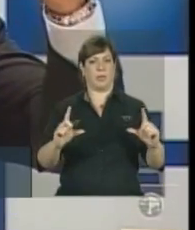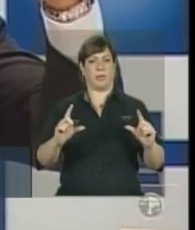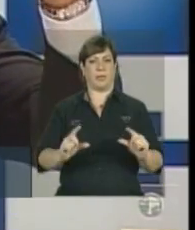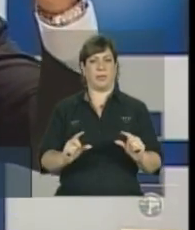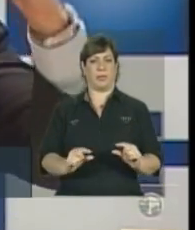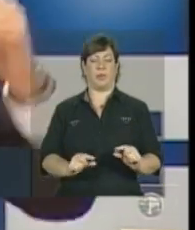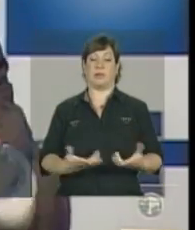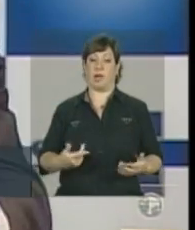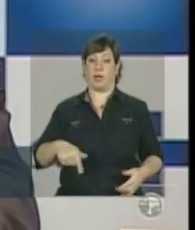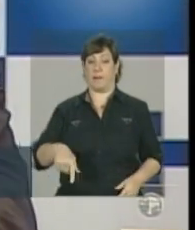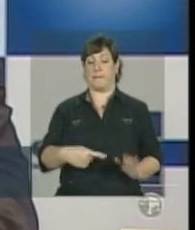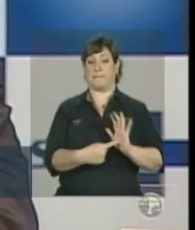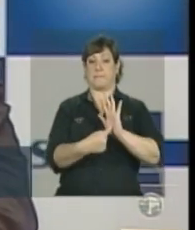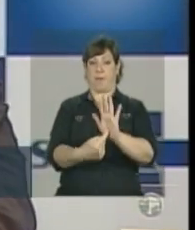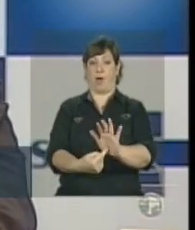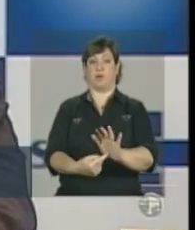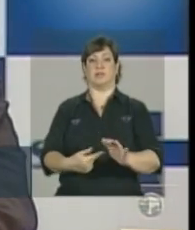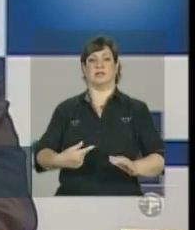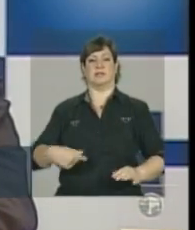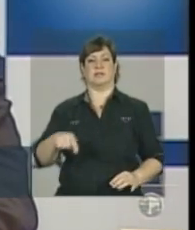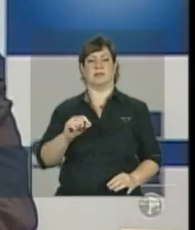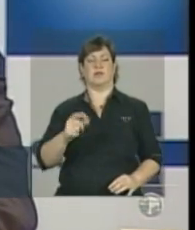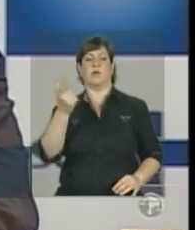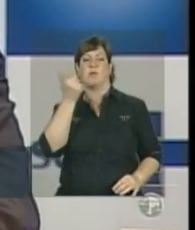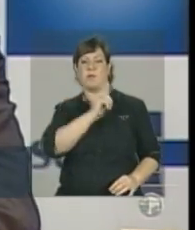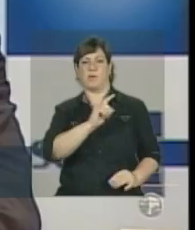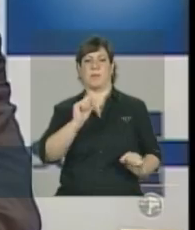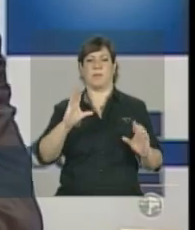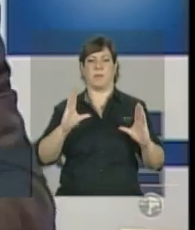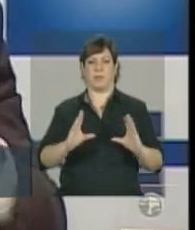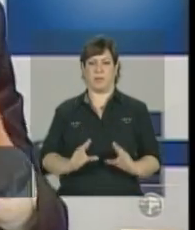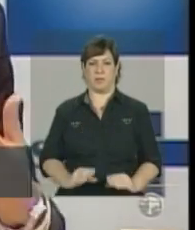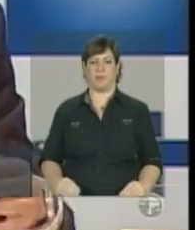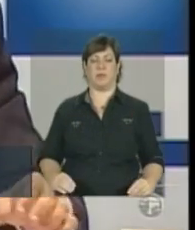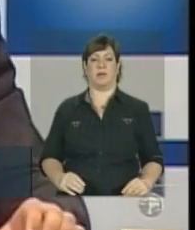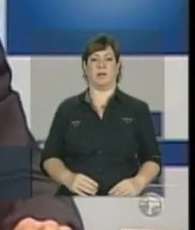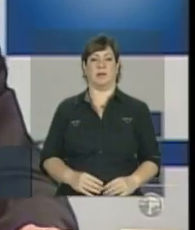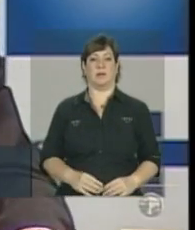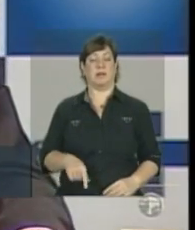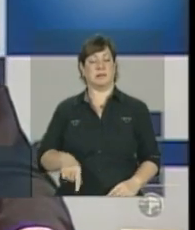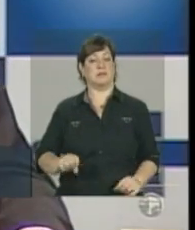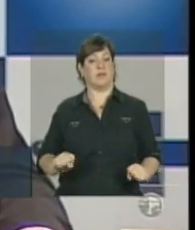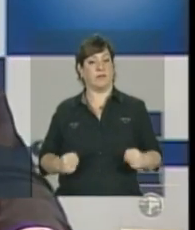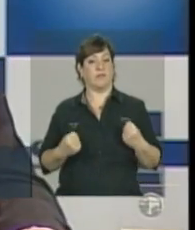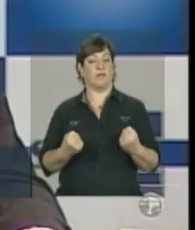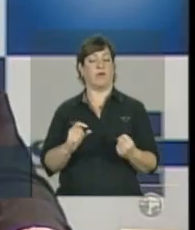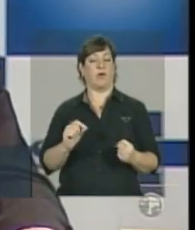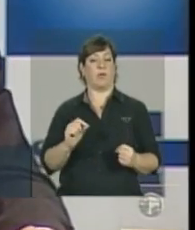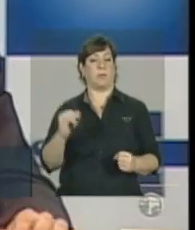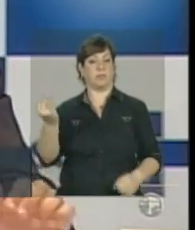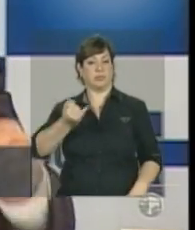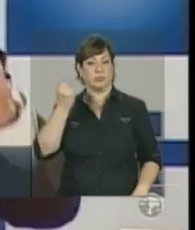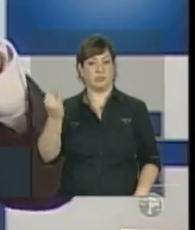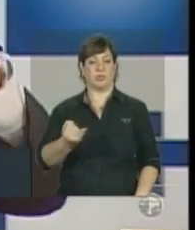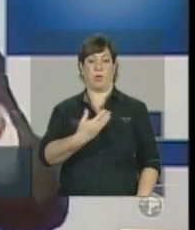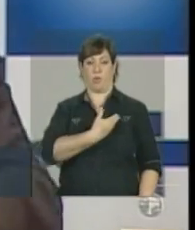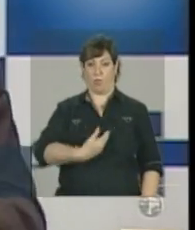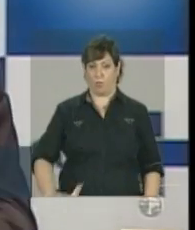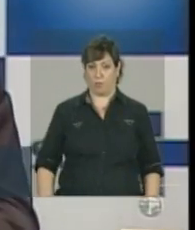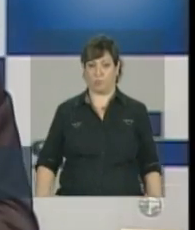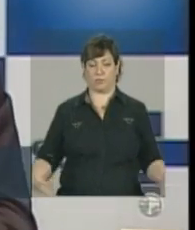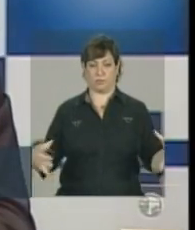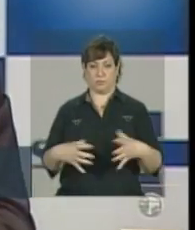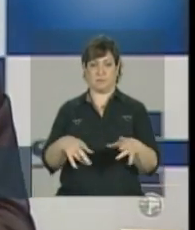mostra que nós estamos intensificando a curva e que reforça a importância não só do poder público, mas,